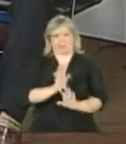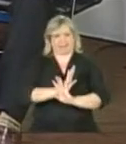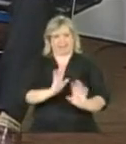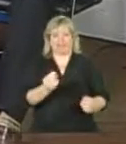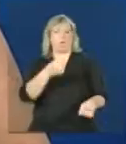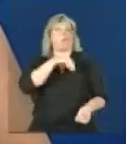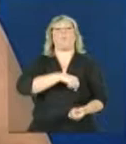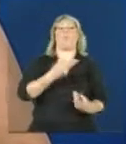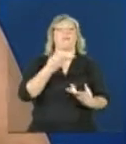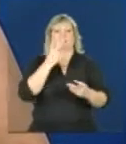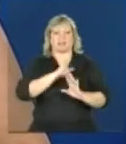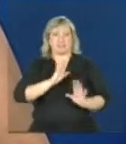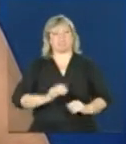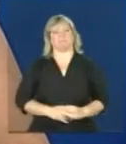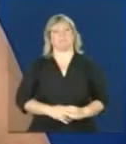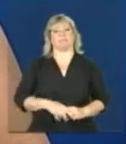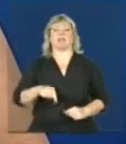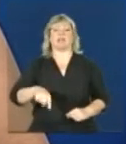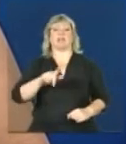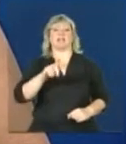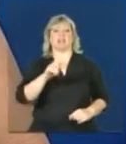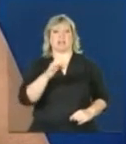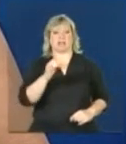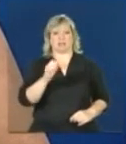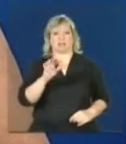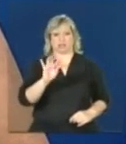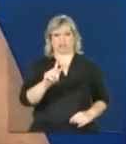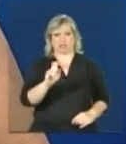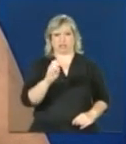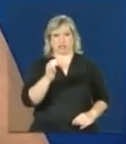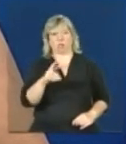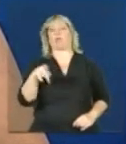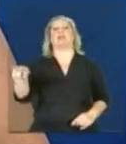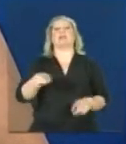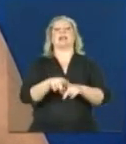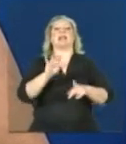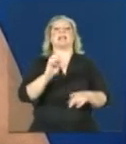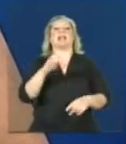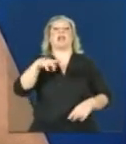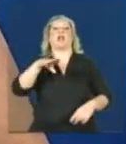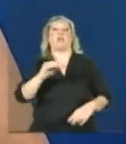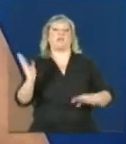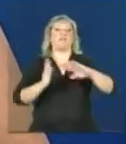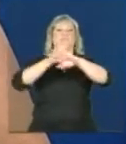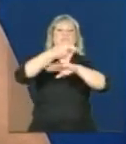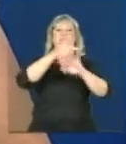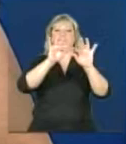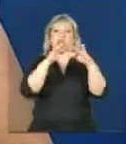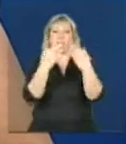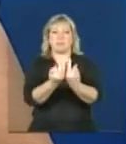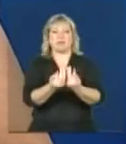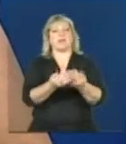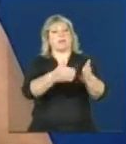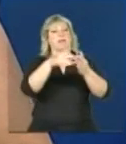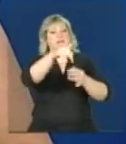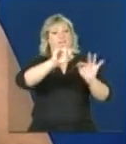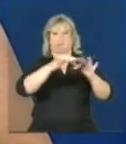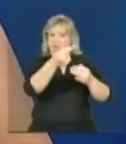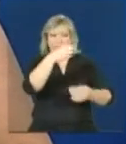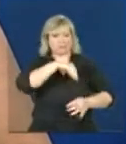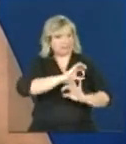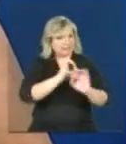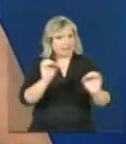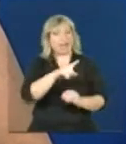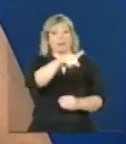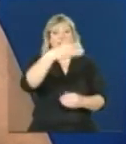Cadastro Único. Depois desse parecer que o técnico da Prefeitura faz em visita à família, ele pode, juntamente